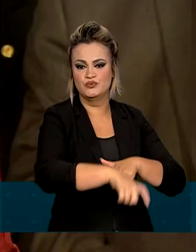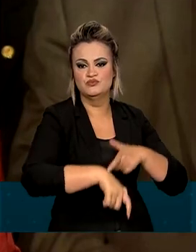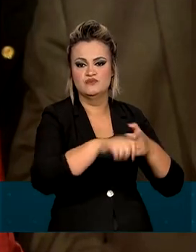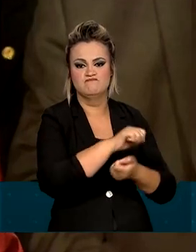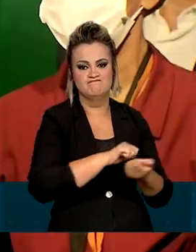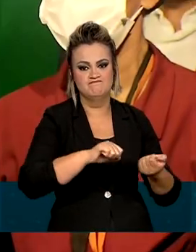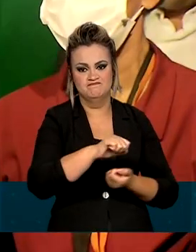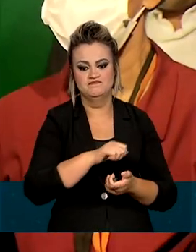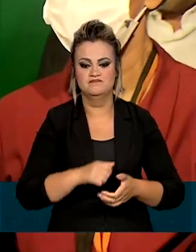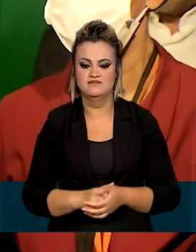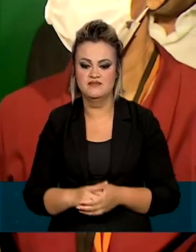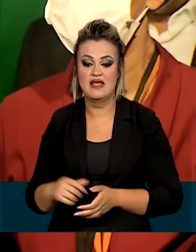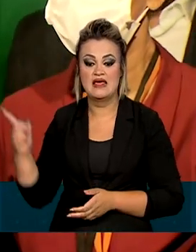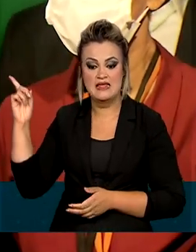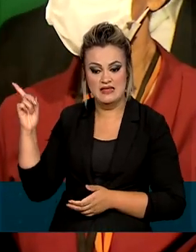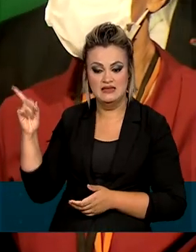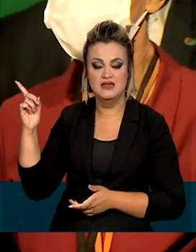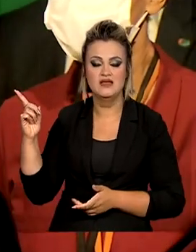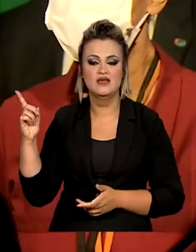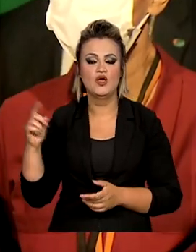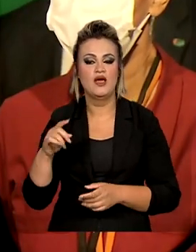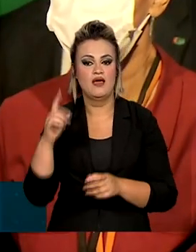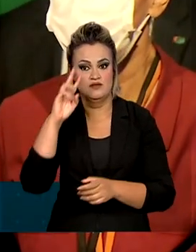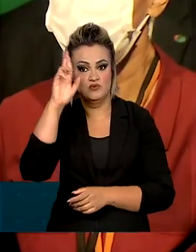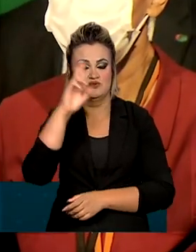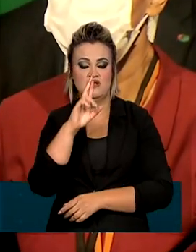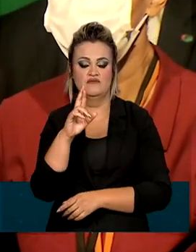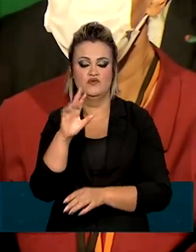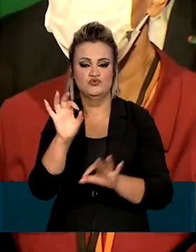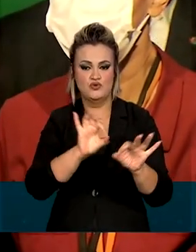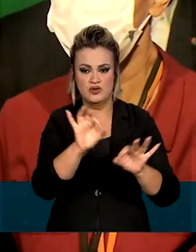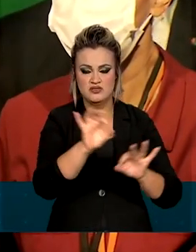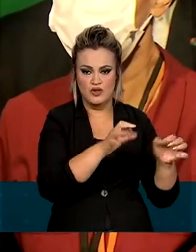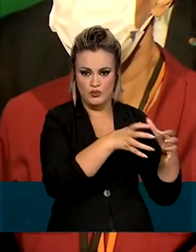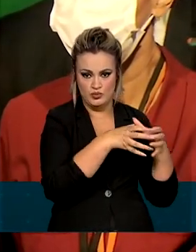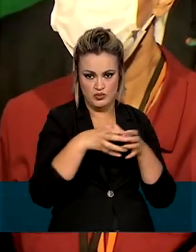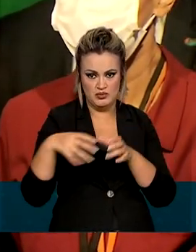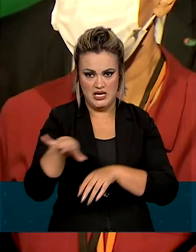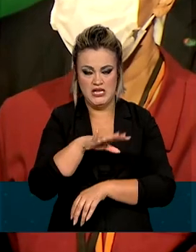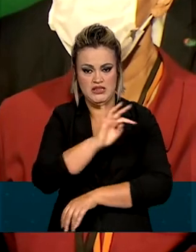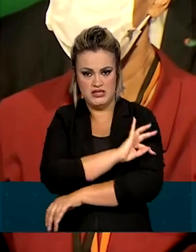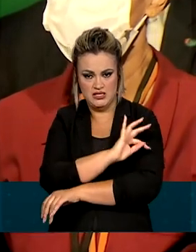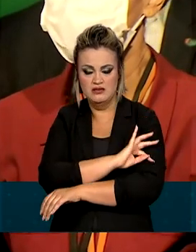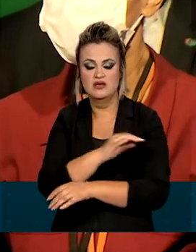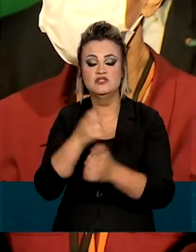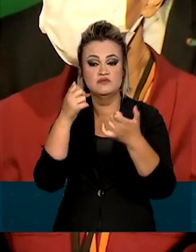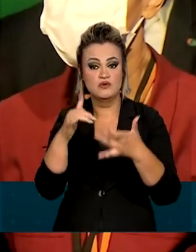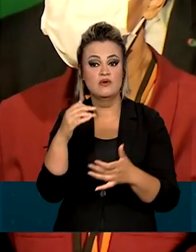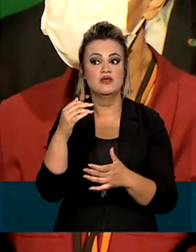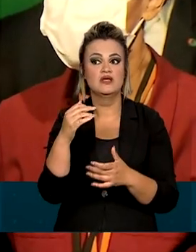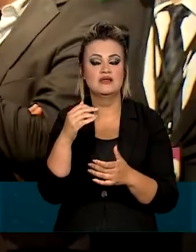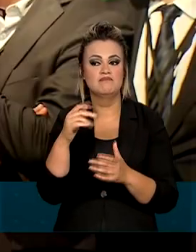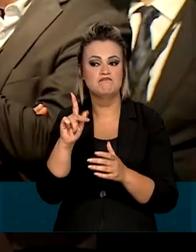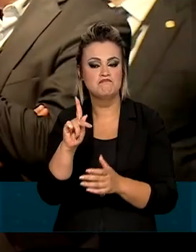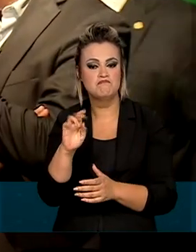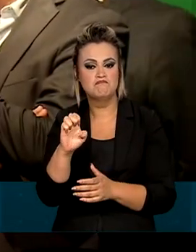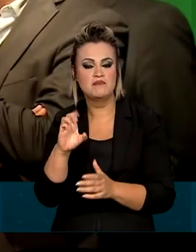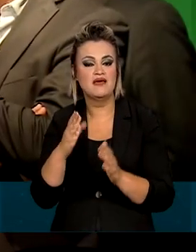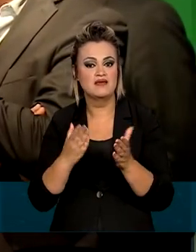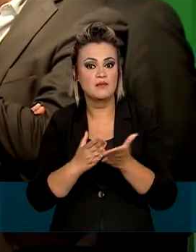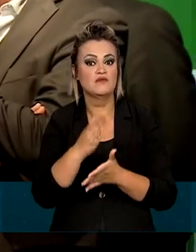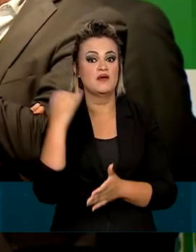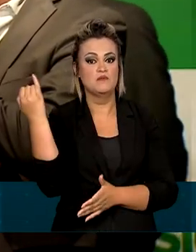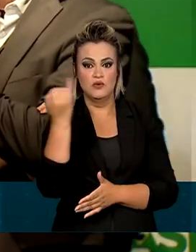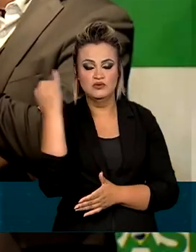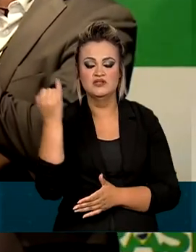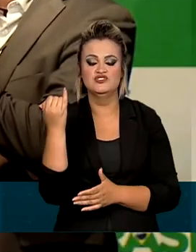sustentáveis. Aloysio Mercadante, que coordena os grupos técnicos, reiterou a importância da aprovação da PEC da transição, que prevê a